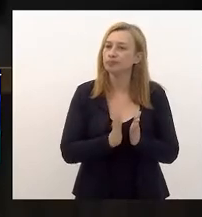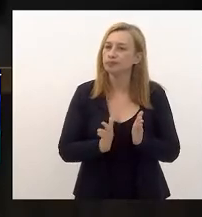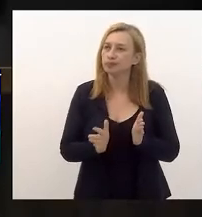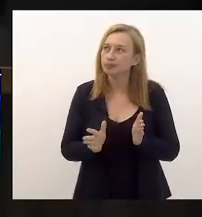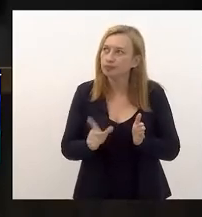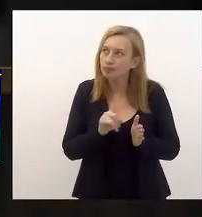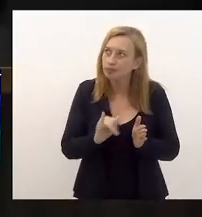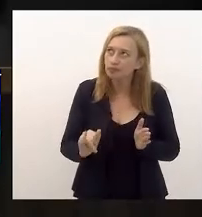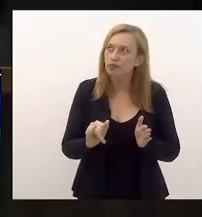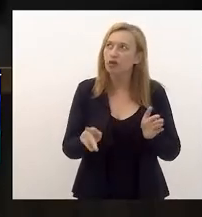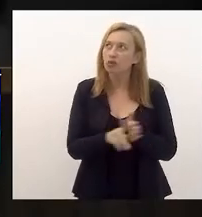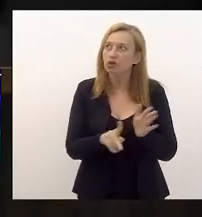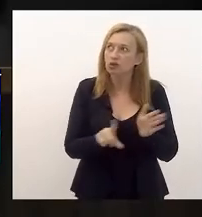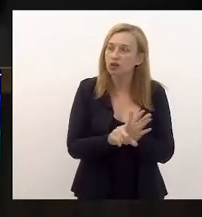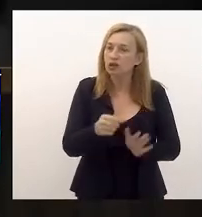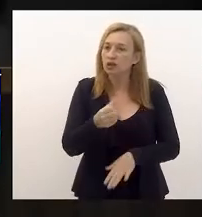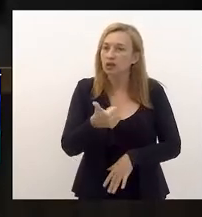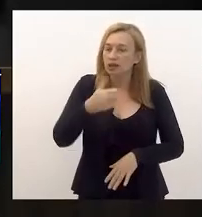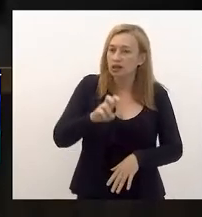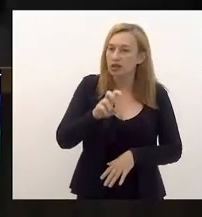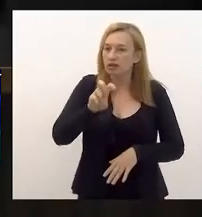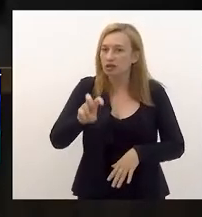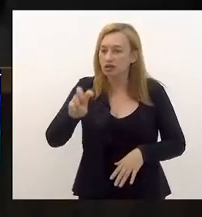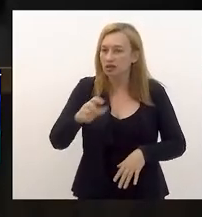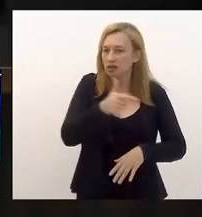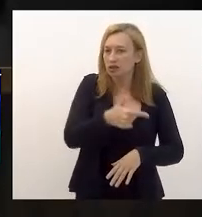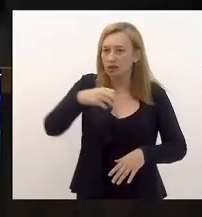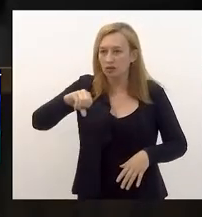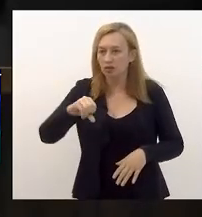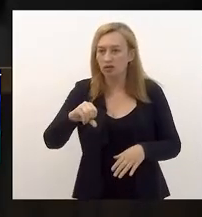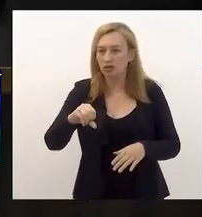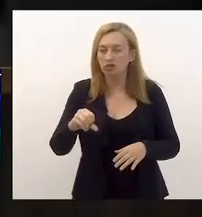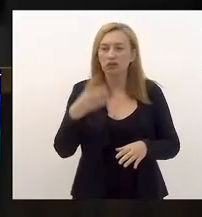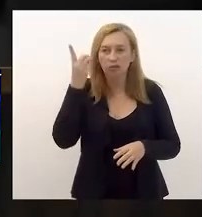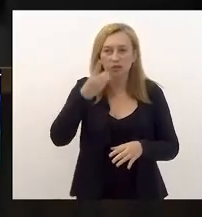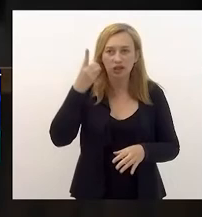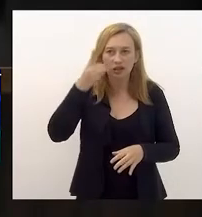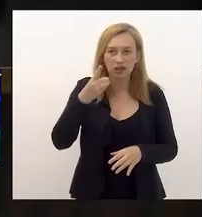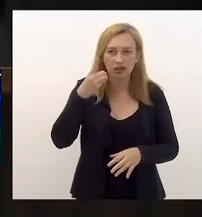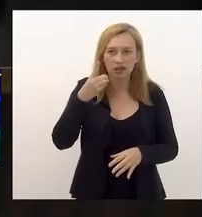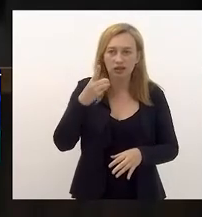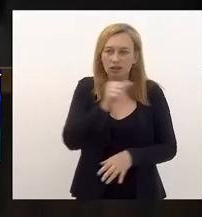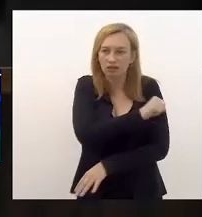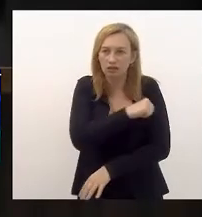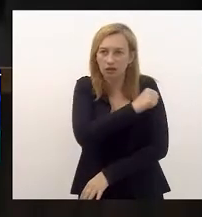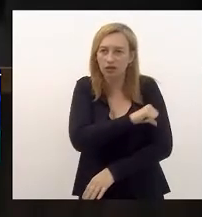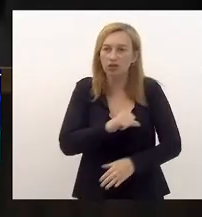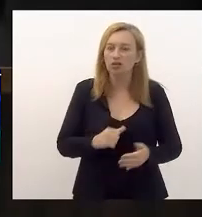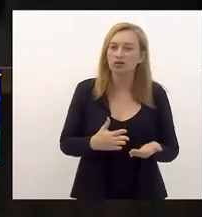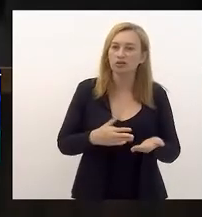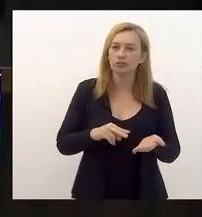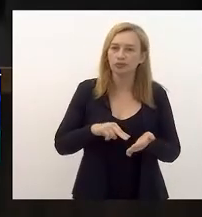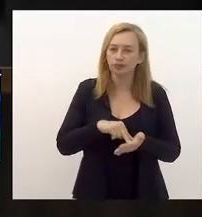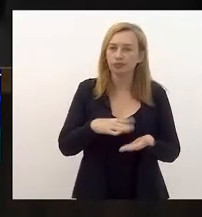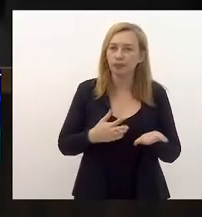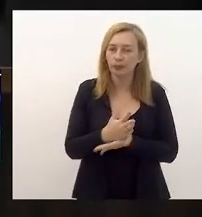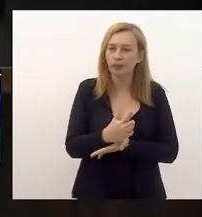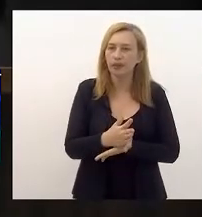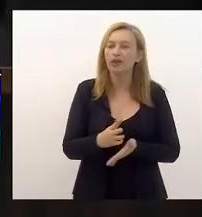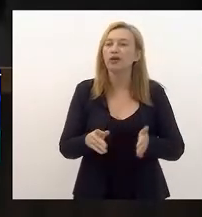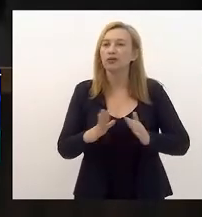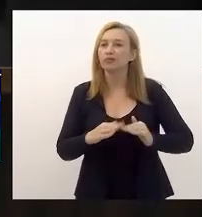a inclusão na ordem do dia do projeto de lei número 1555 de 19, deputada Enfermeira Rejane. Os senhores que aprovam permaneçam como estão